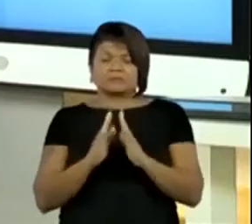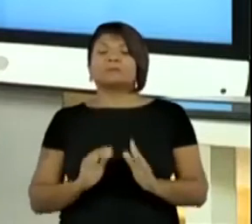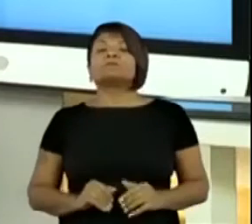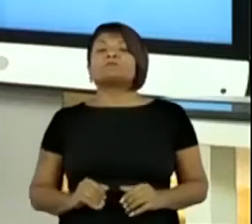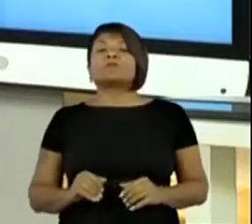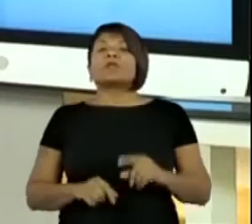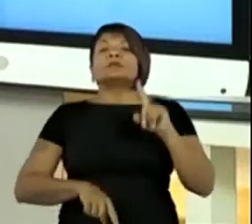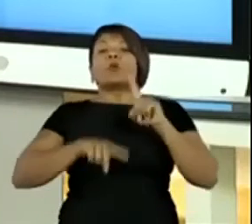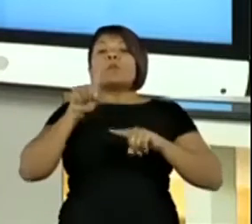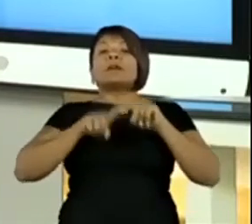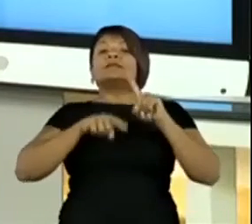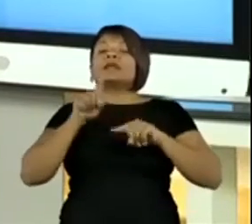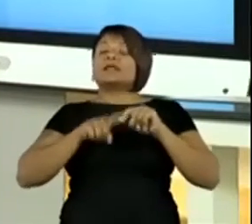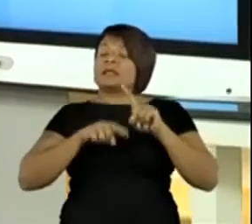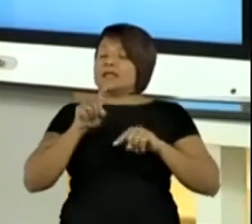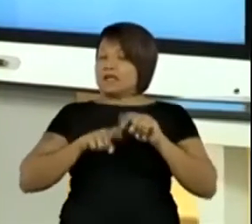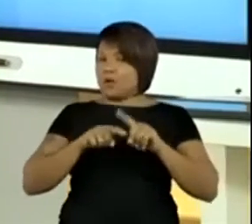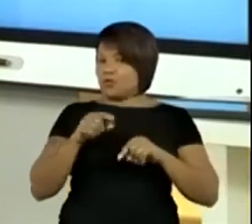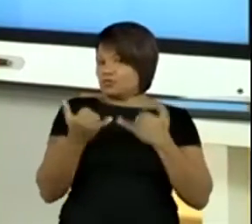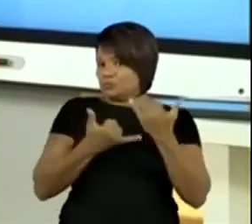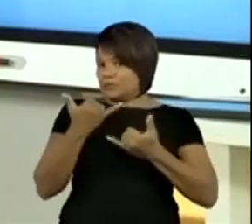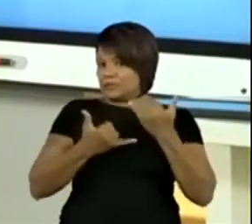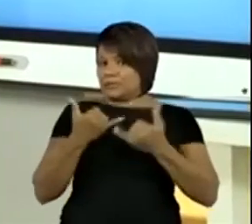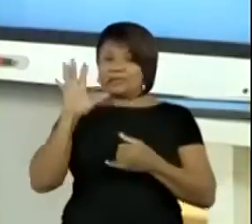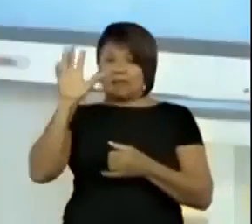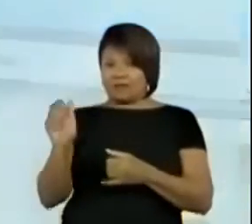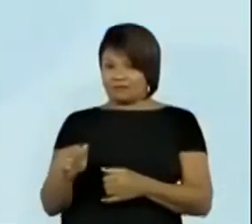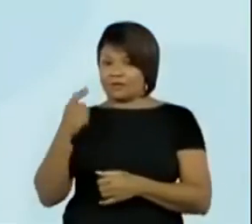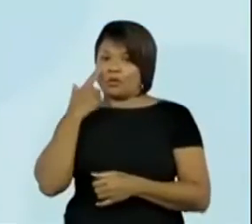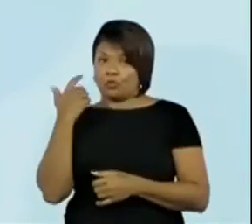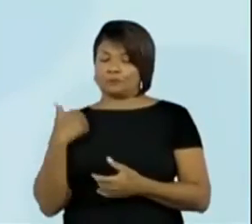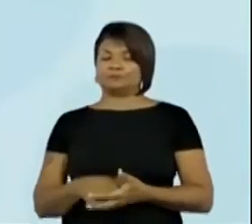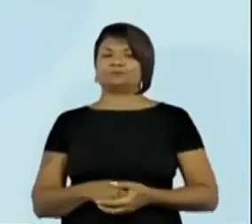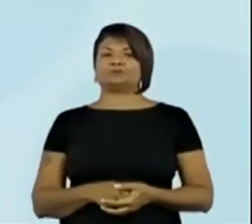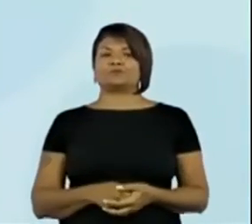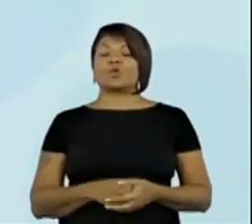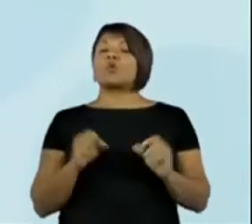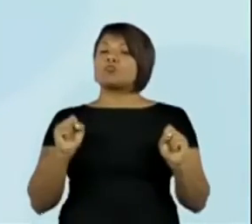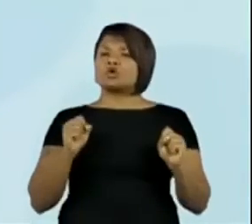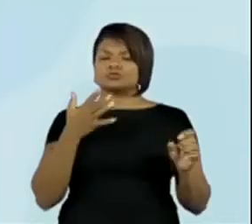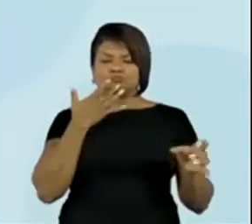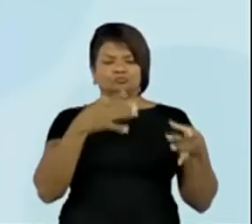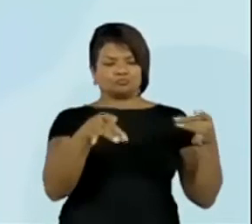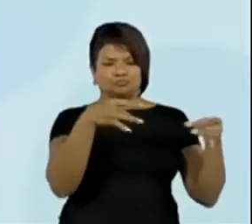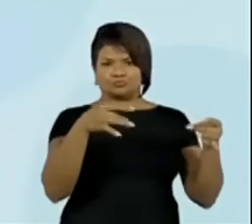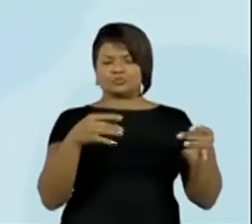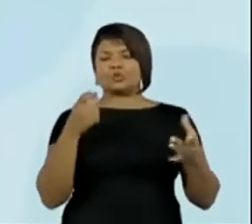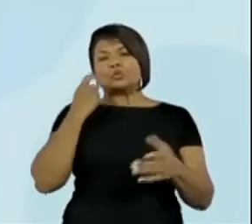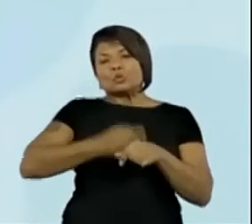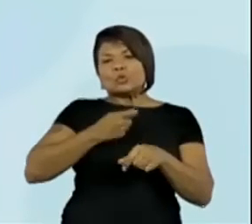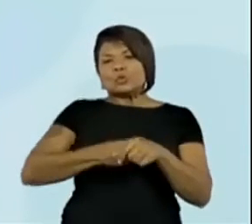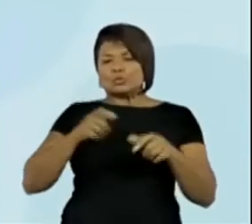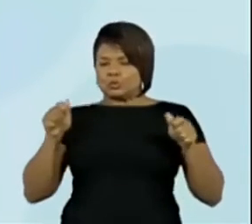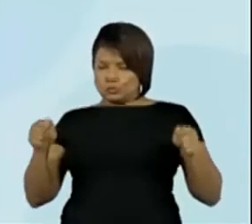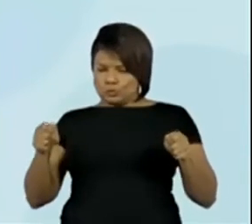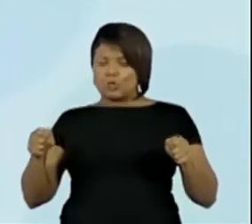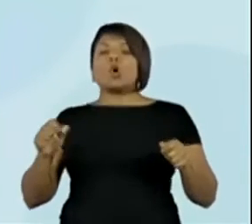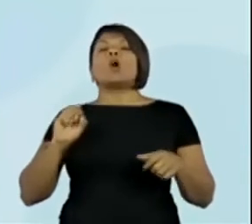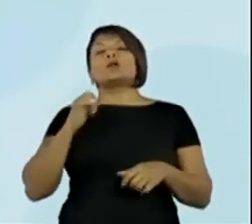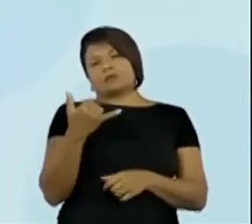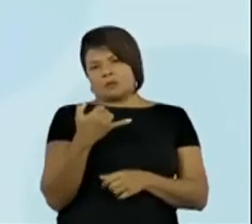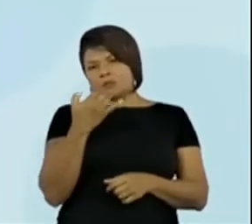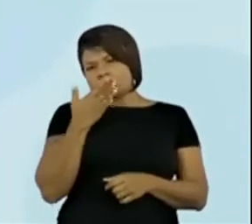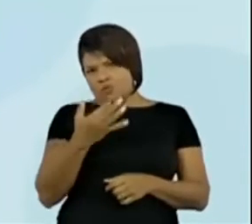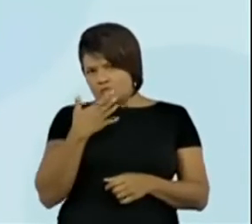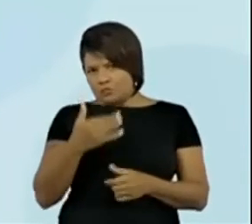Sishima. Folha de sulfite ou caderno, cartolina e canetinha, tá?